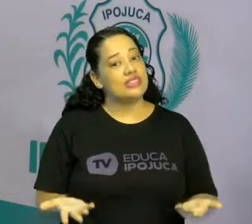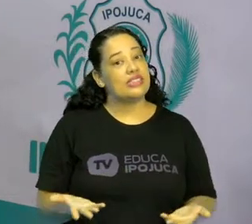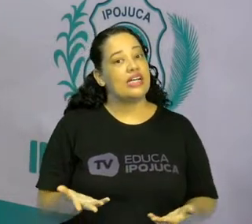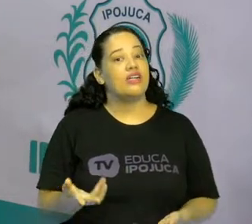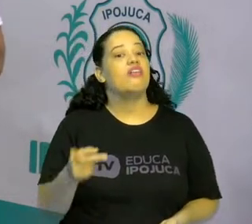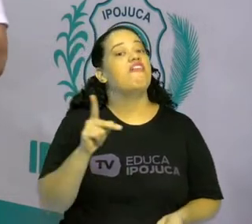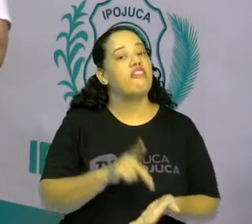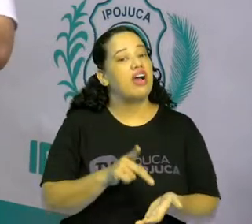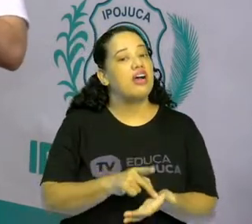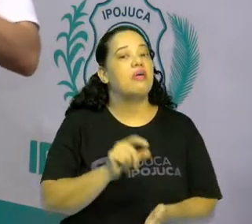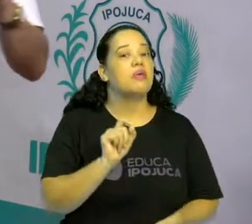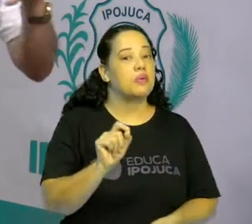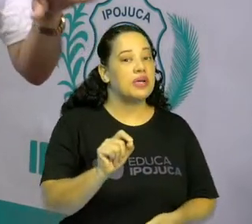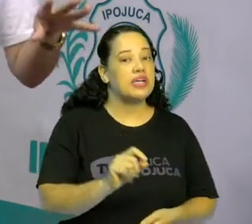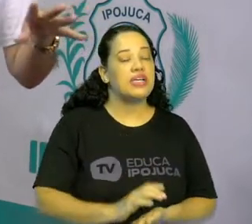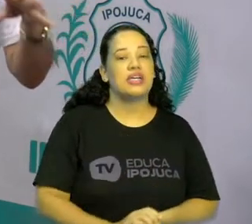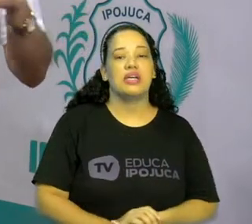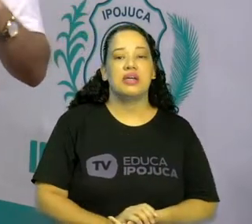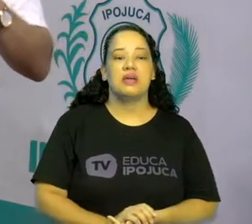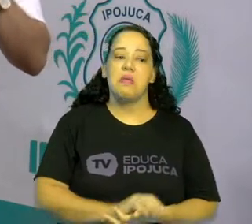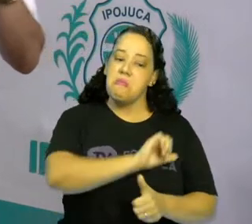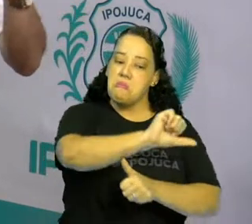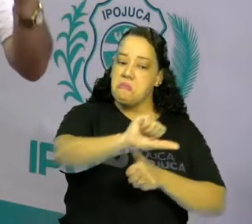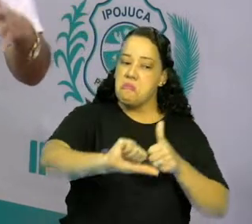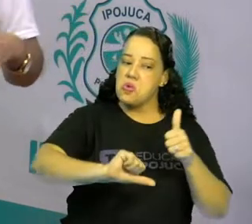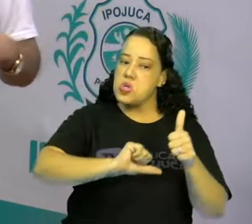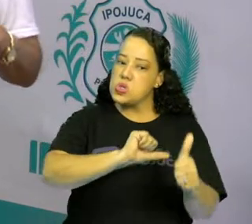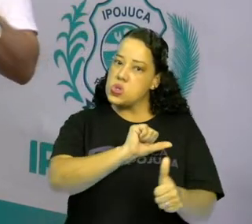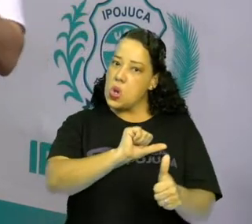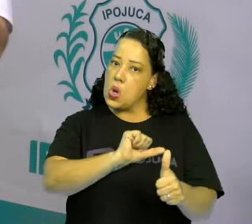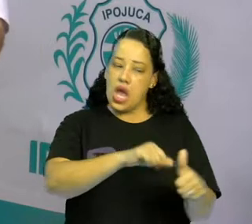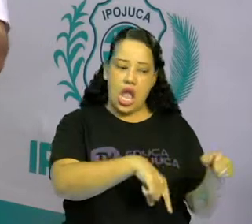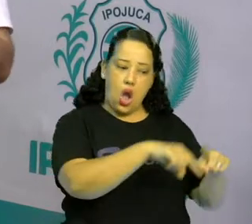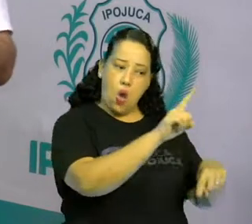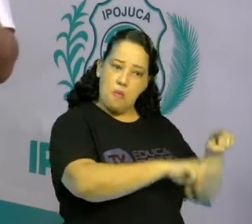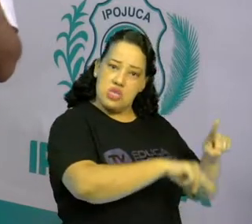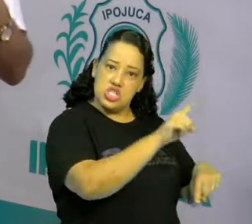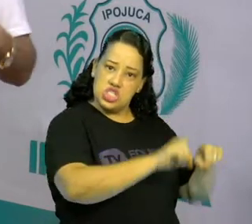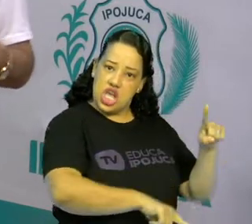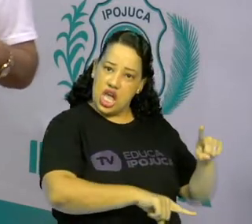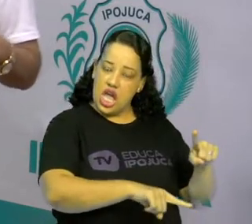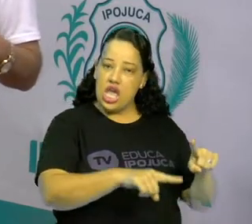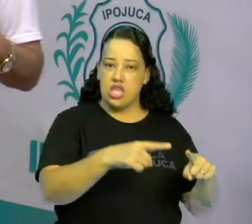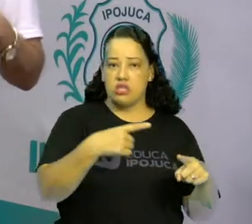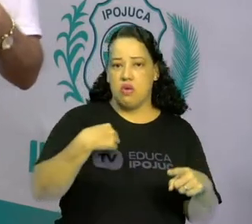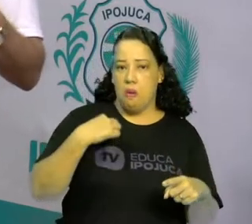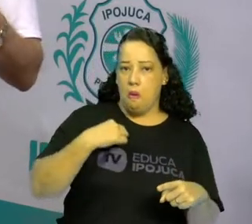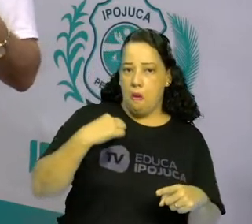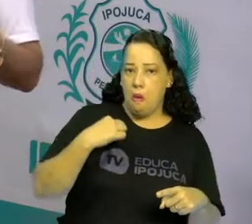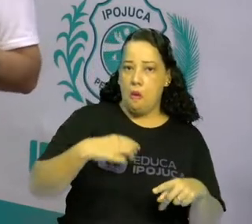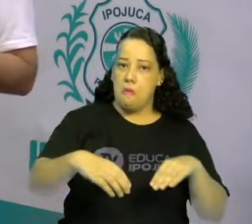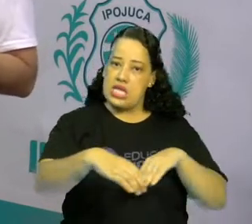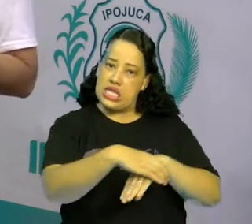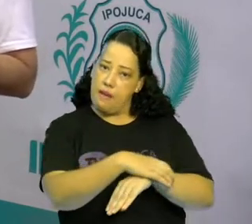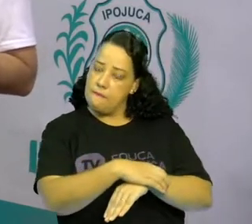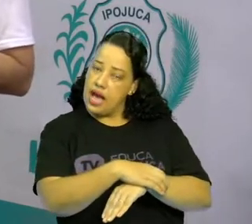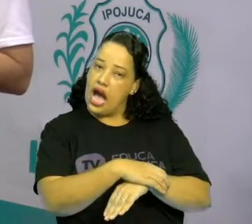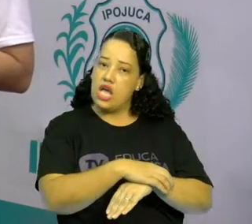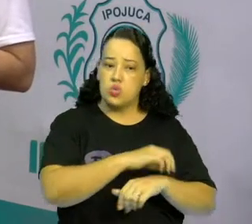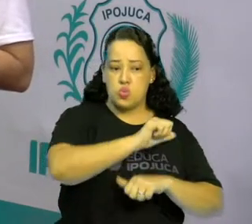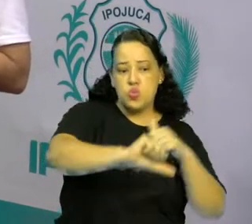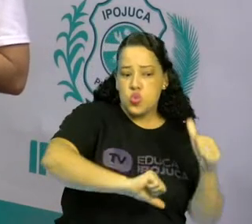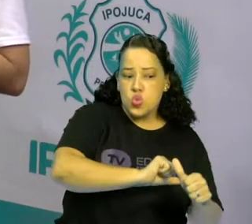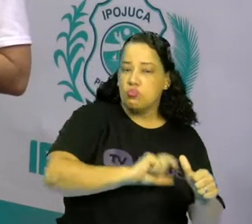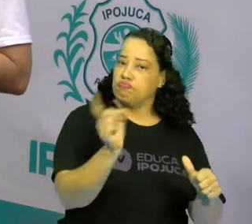verdade, criança, nada mudou entre os objetos, nem as roupas e nem os sapatos. O que aconteceu